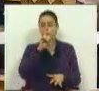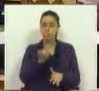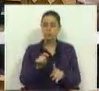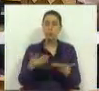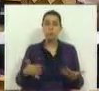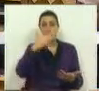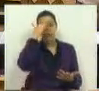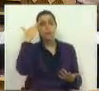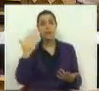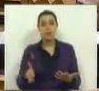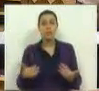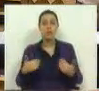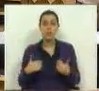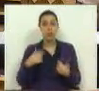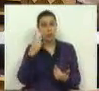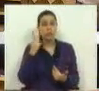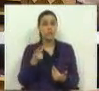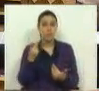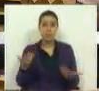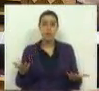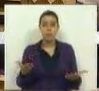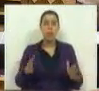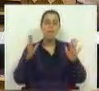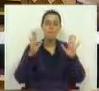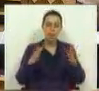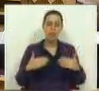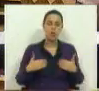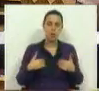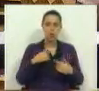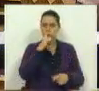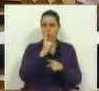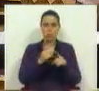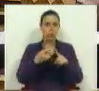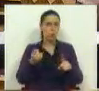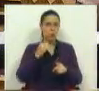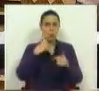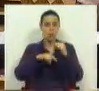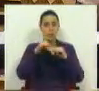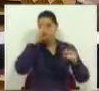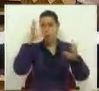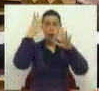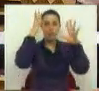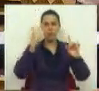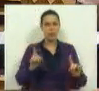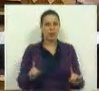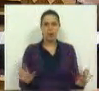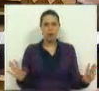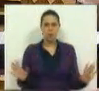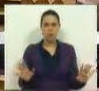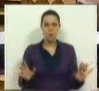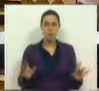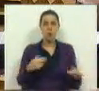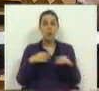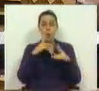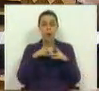momento difícil em que nós vivemos. Mas nós não partilhamos da sua euforia, Sr. Primeiro-Ministro. Nem